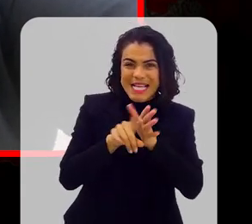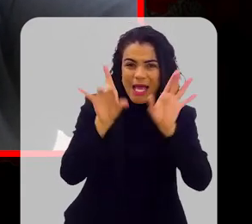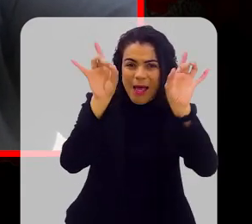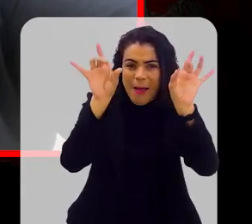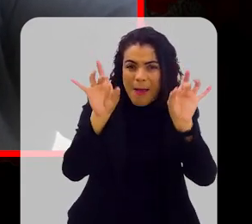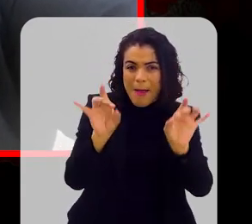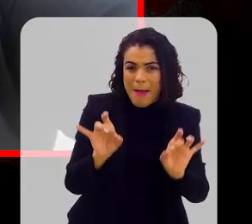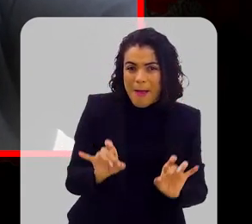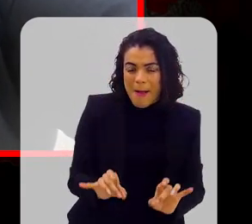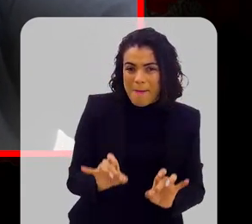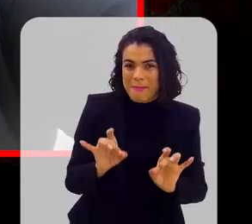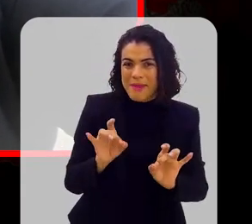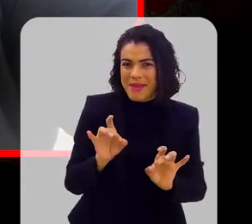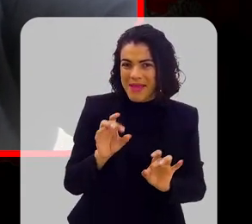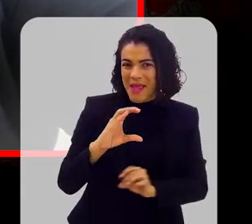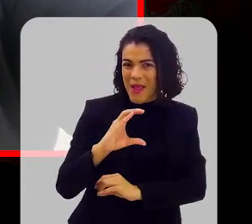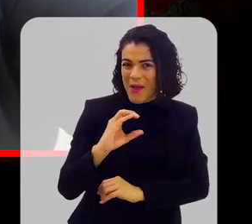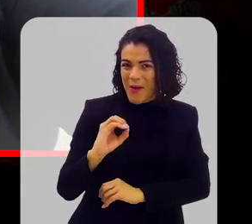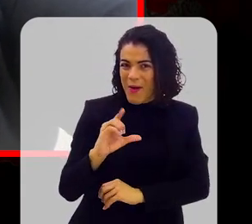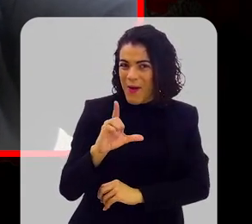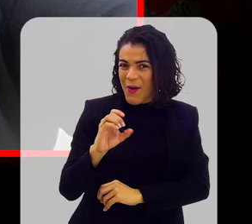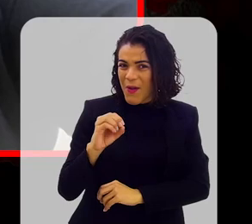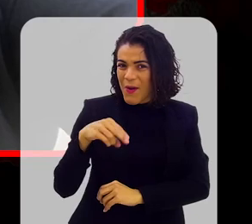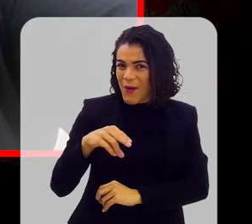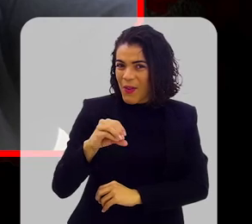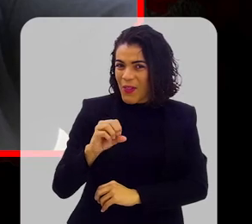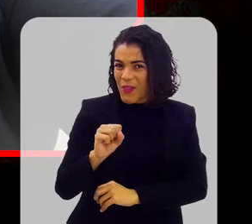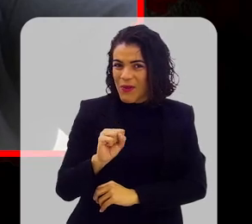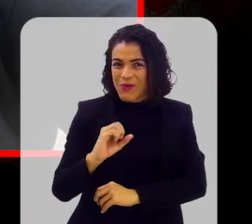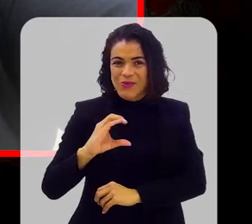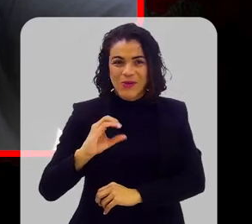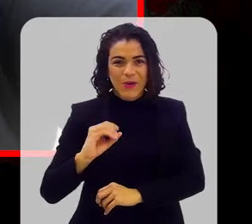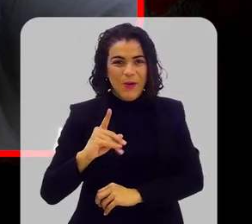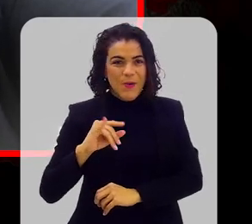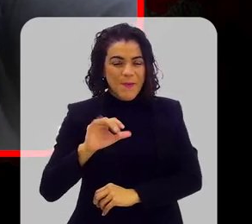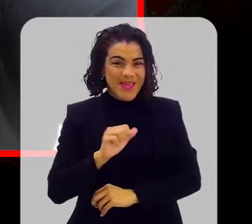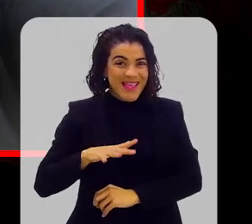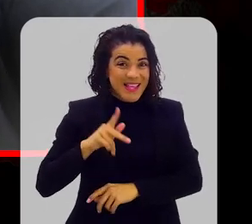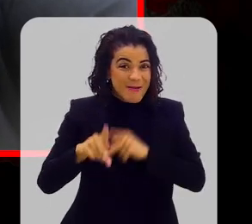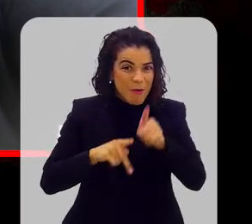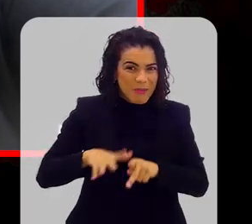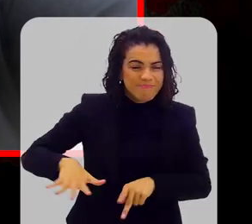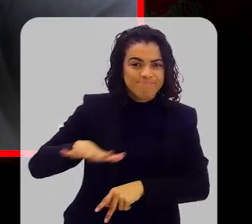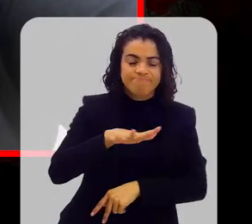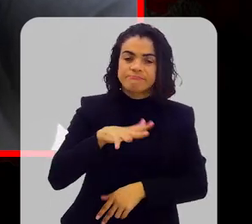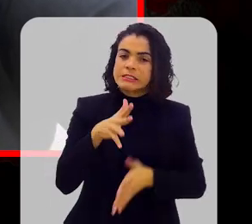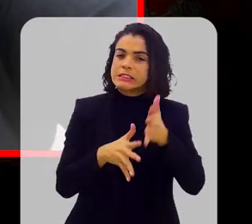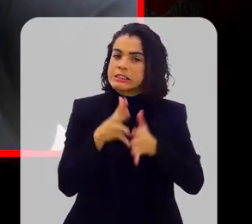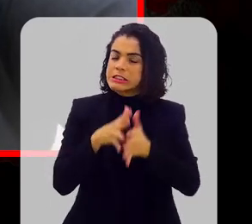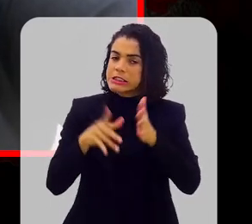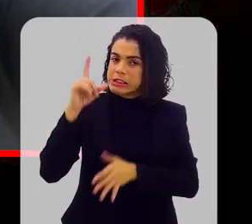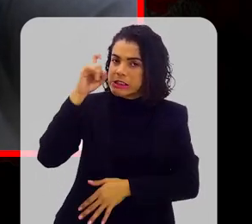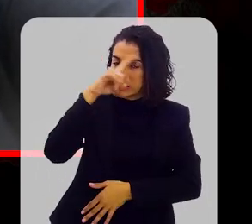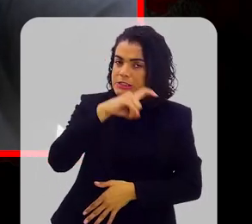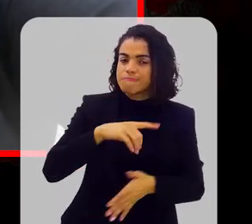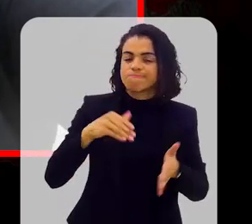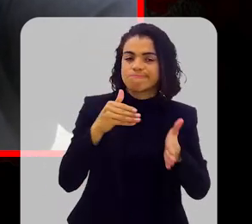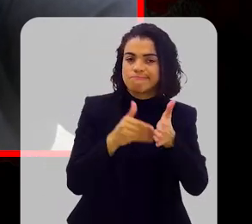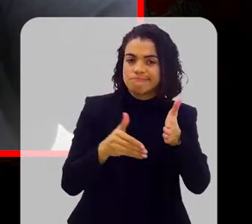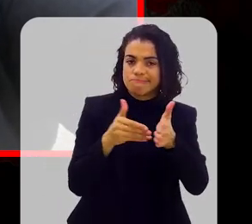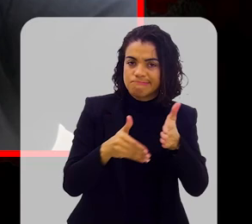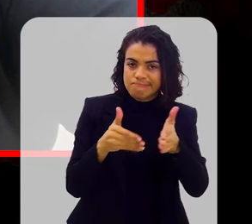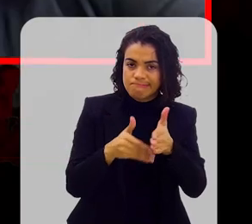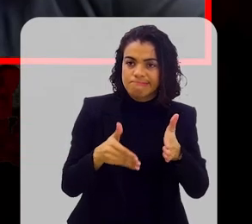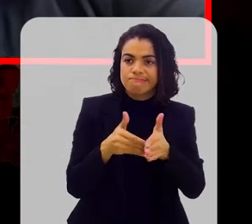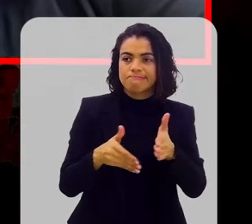colonoscopia em pacientes assentomáticos, fazer um screen, fazer um rastreio na população globalmente, é muito complexo, é difícil, né?